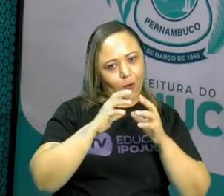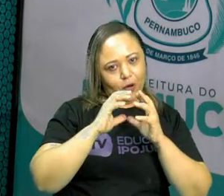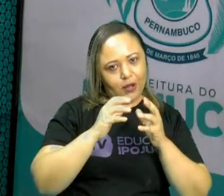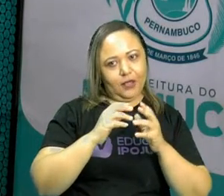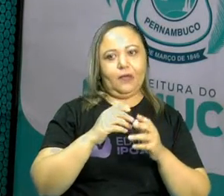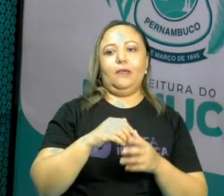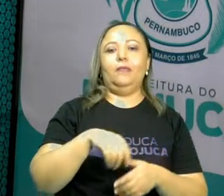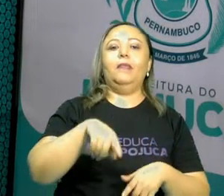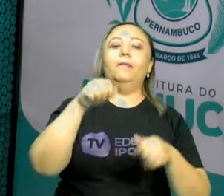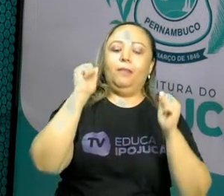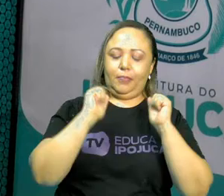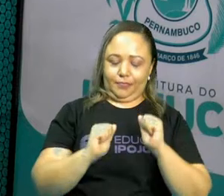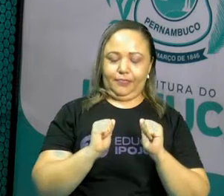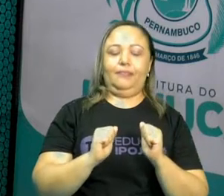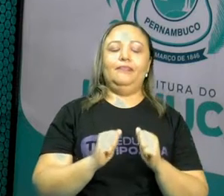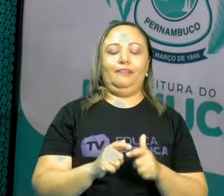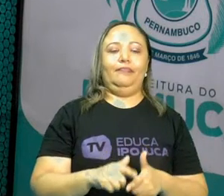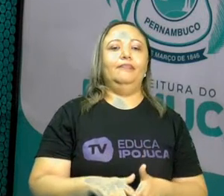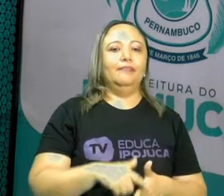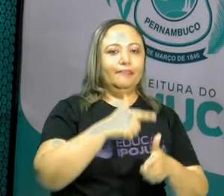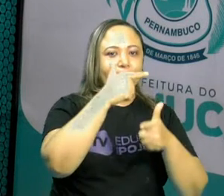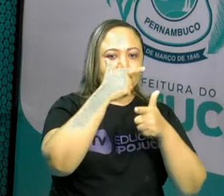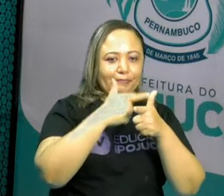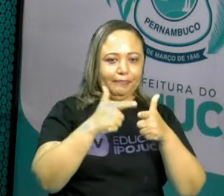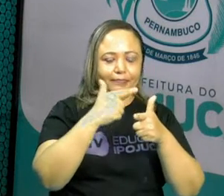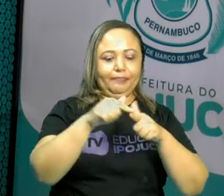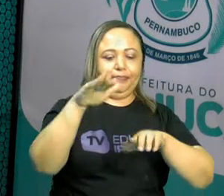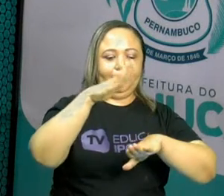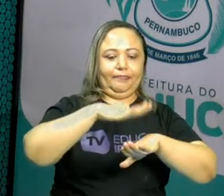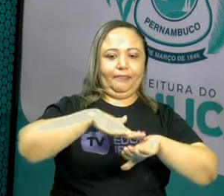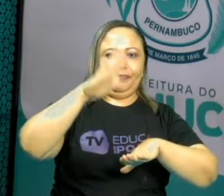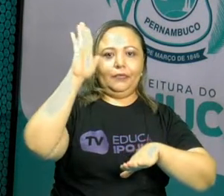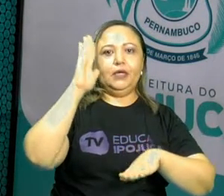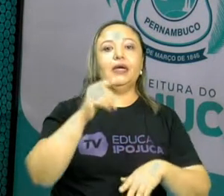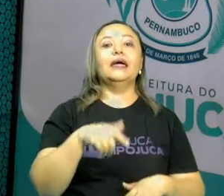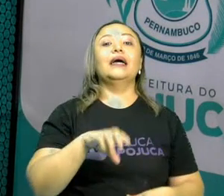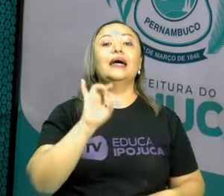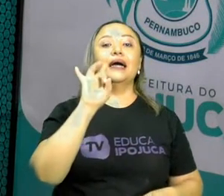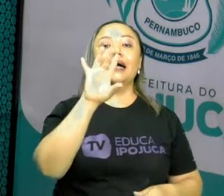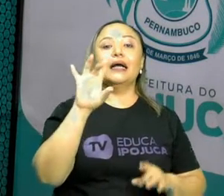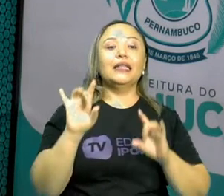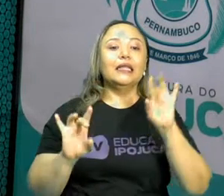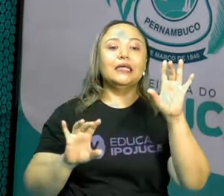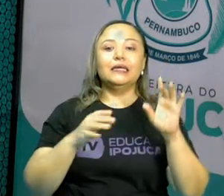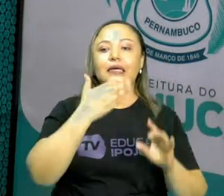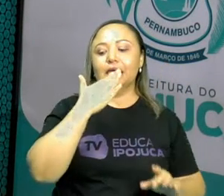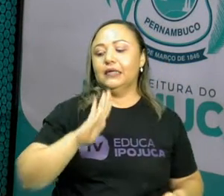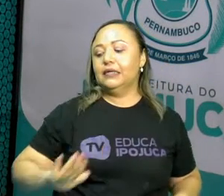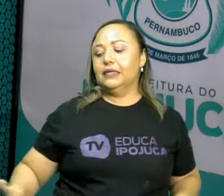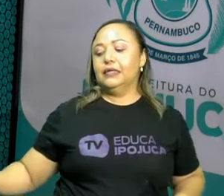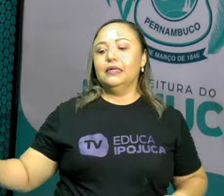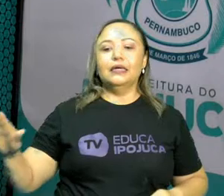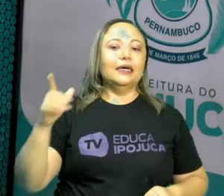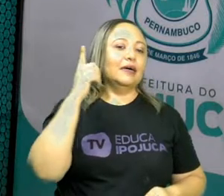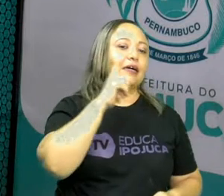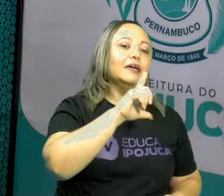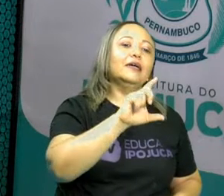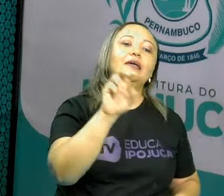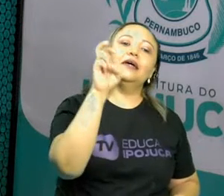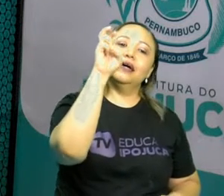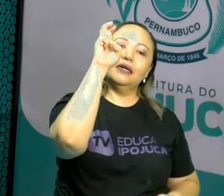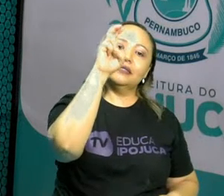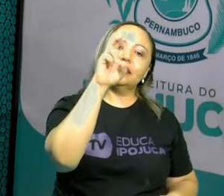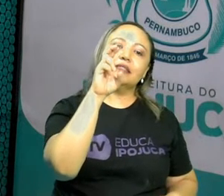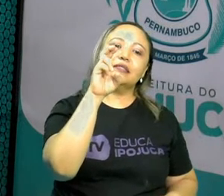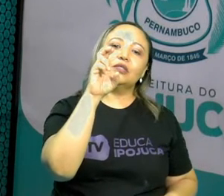dividir mais. Se por acaso, cada criança receber 5 bolinhas. Pois é. 5